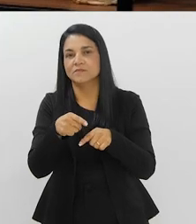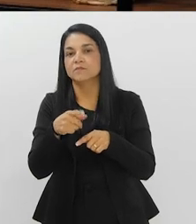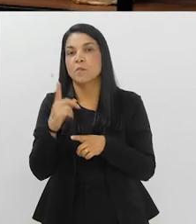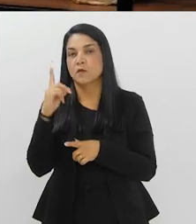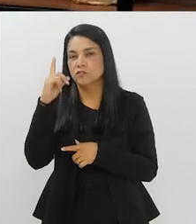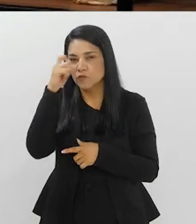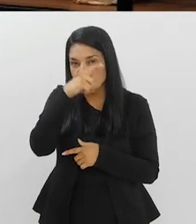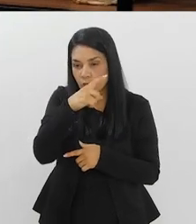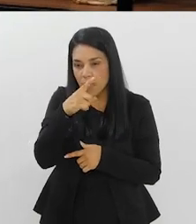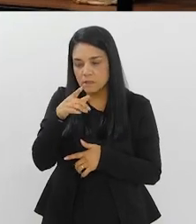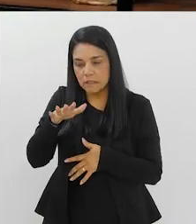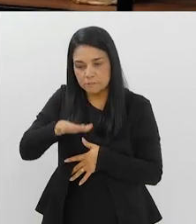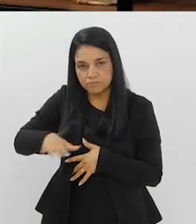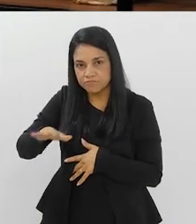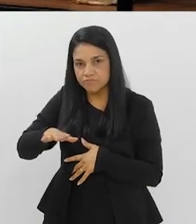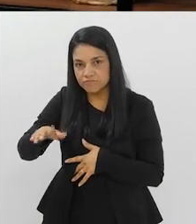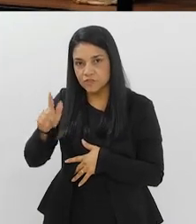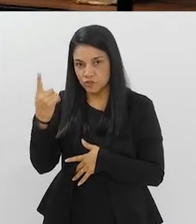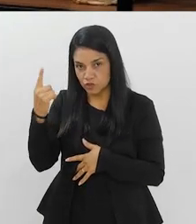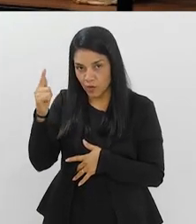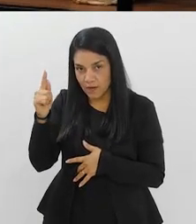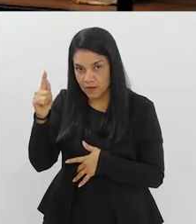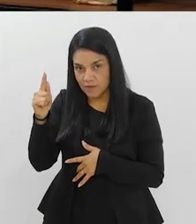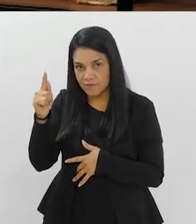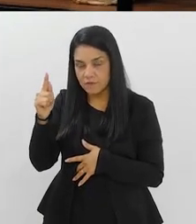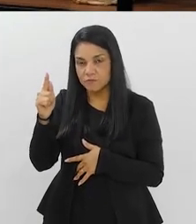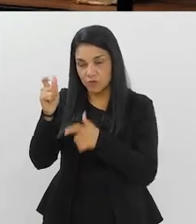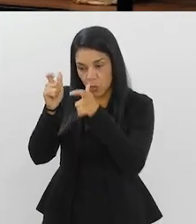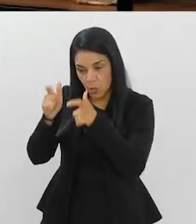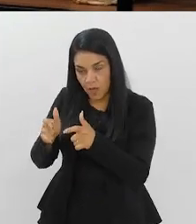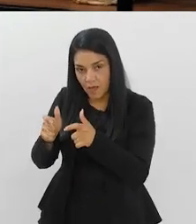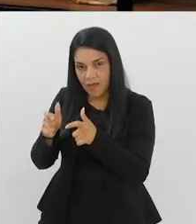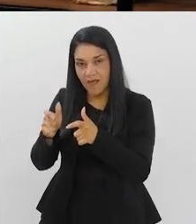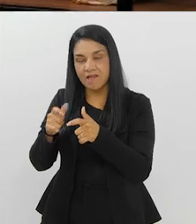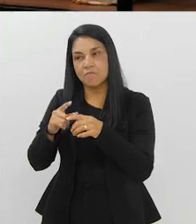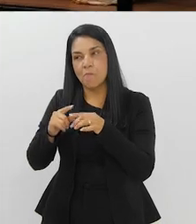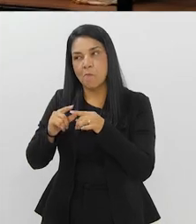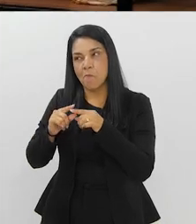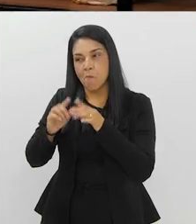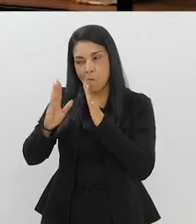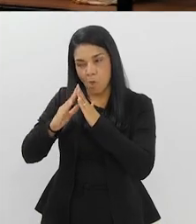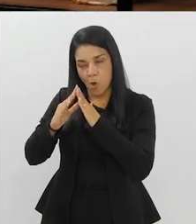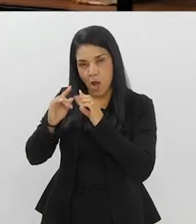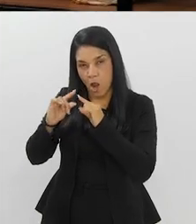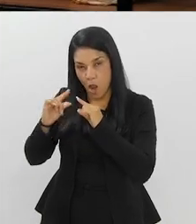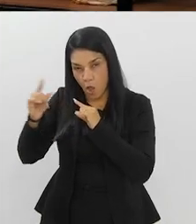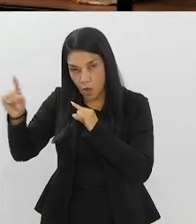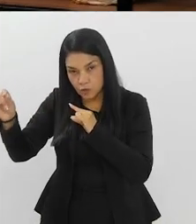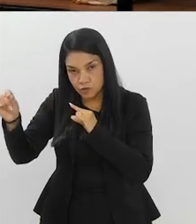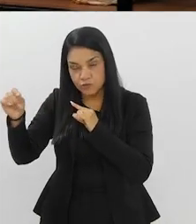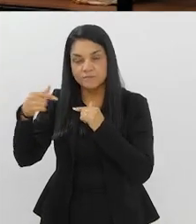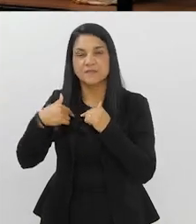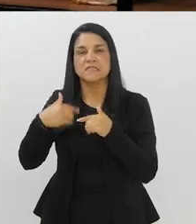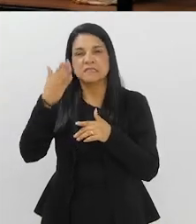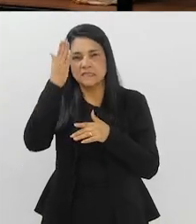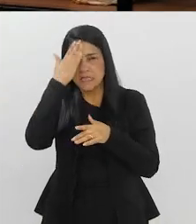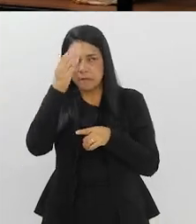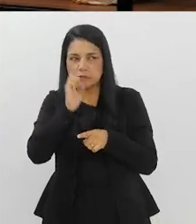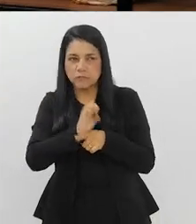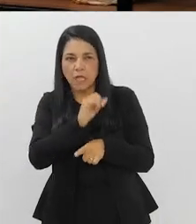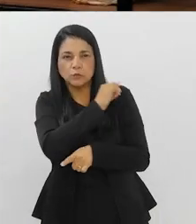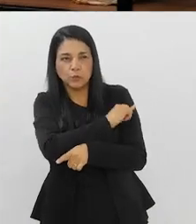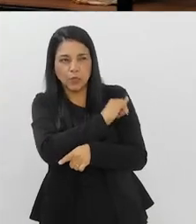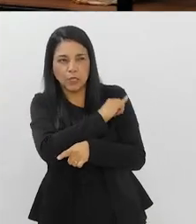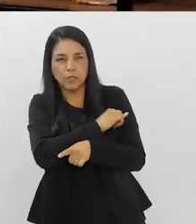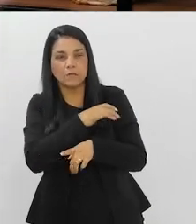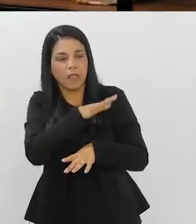dificuldade geográfica, né? É uma família que, na verdade, mora um pouco mais longe, né? A gente sabe que o Estado é grande,